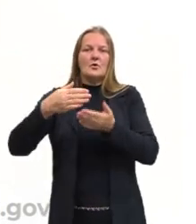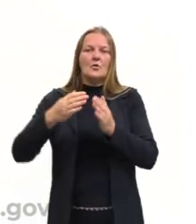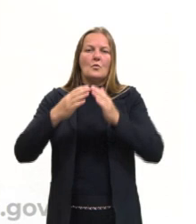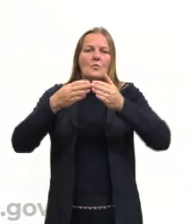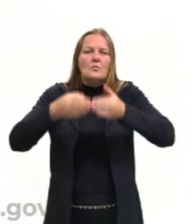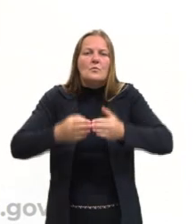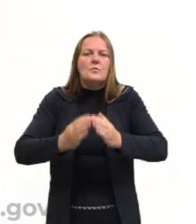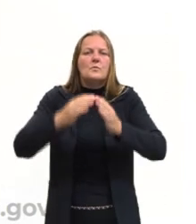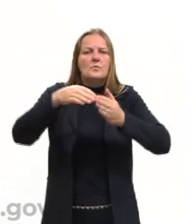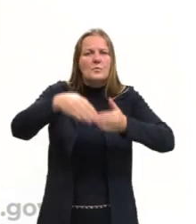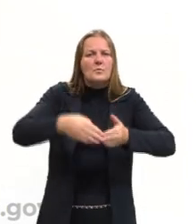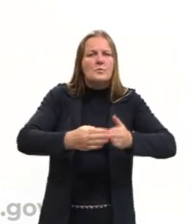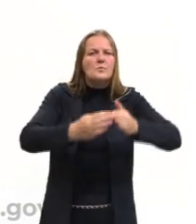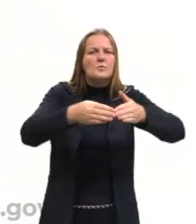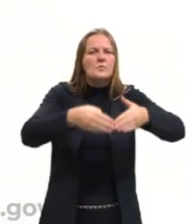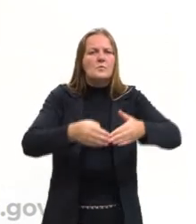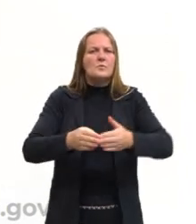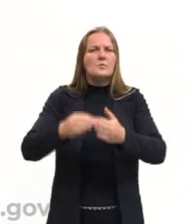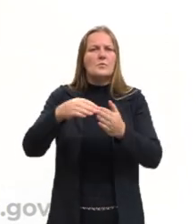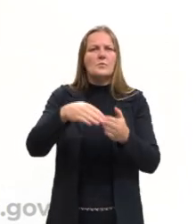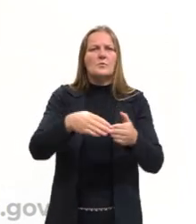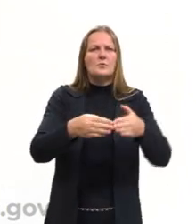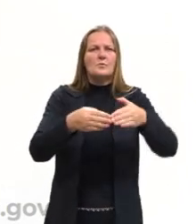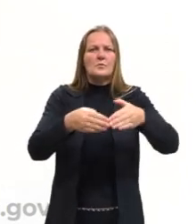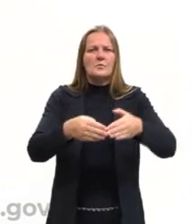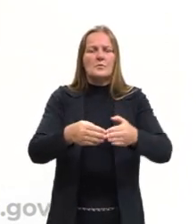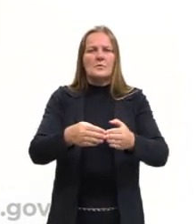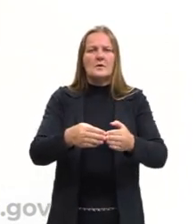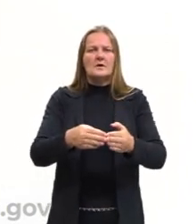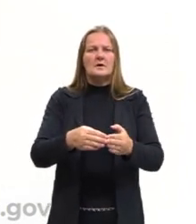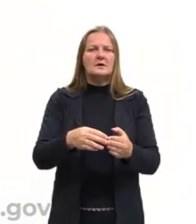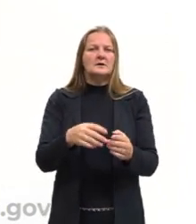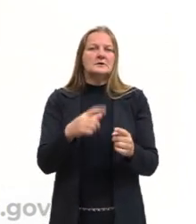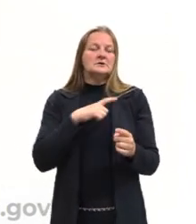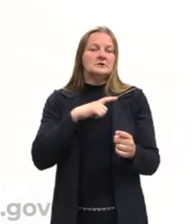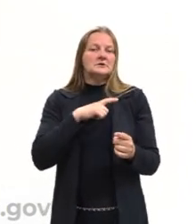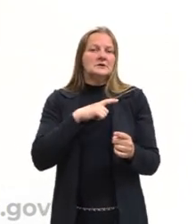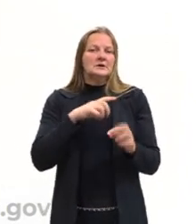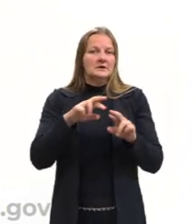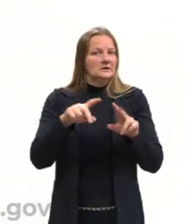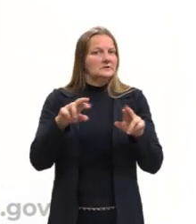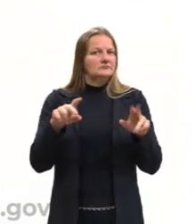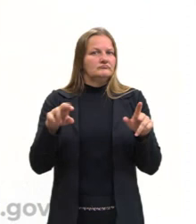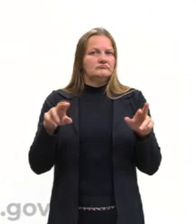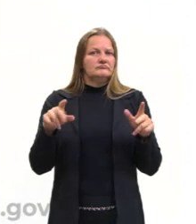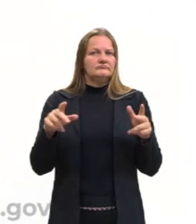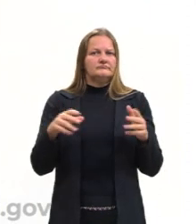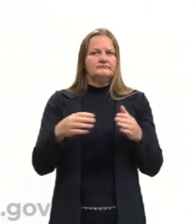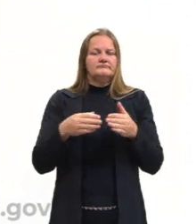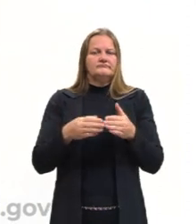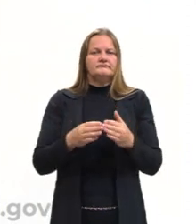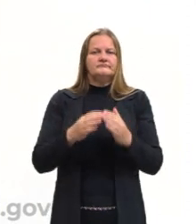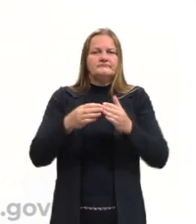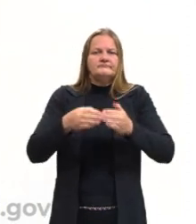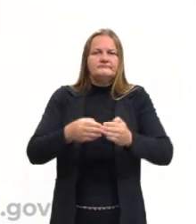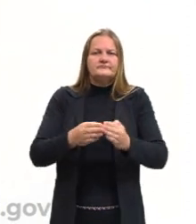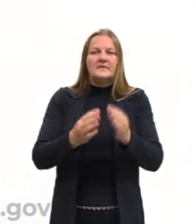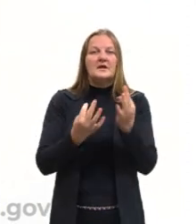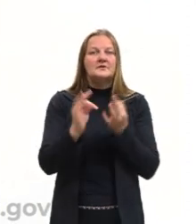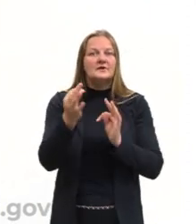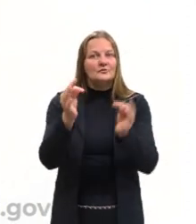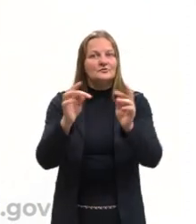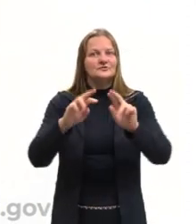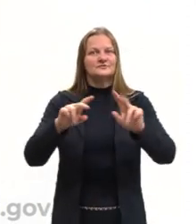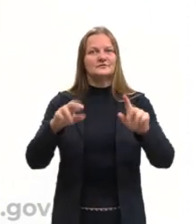As naus da época, elas não iam assim... Como é que eu posso dizer? Não tinha uma tecnologia,